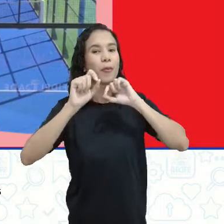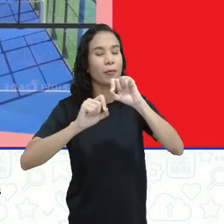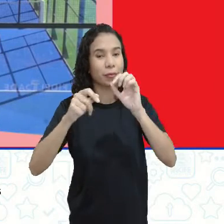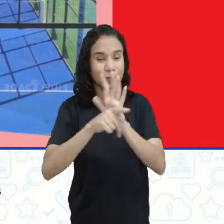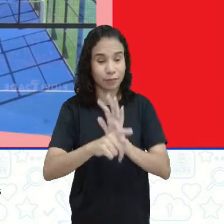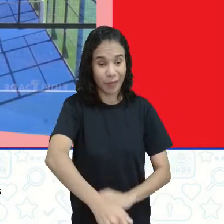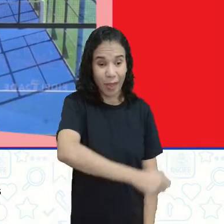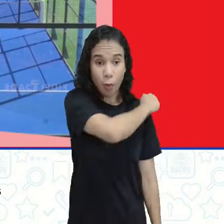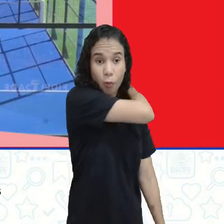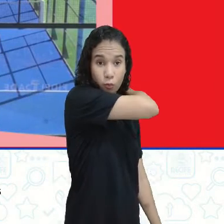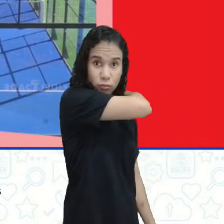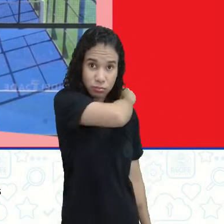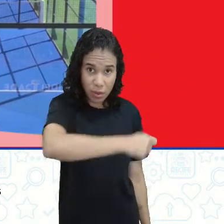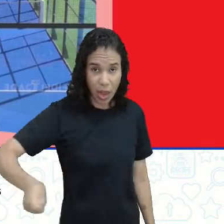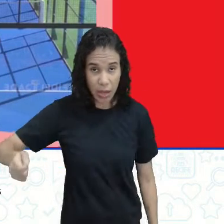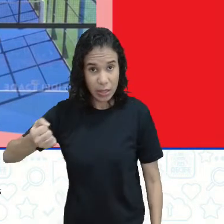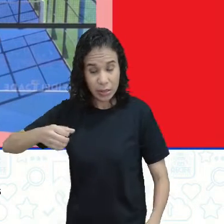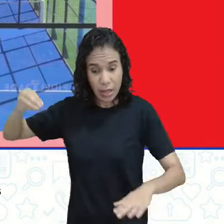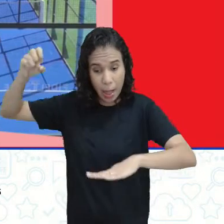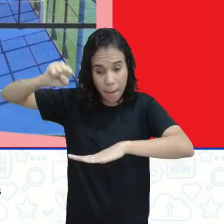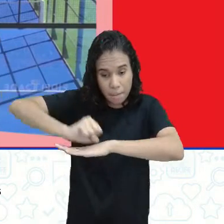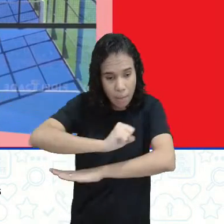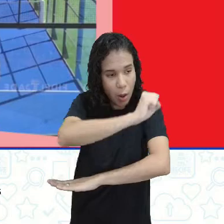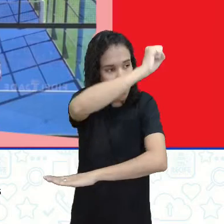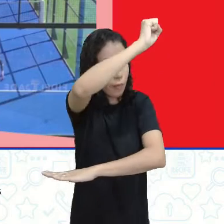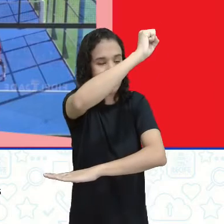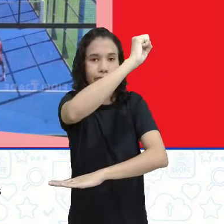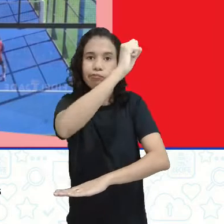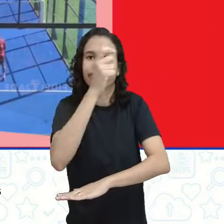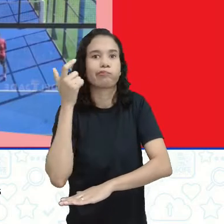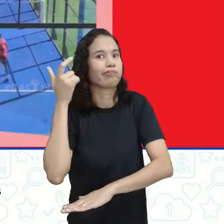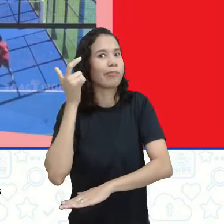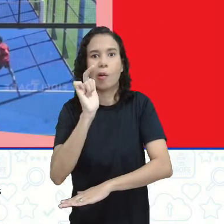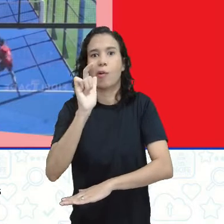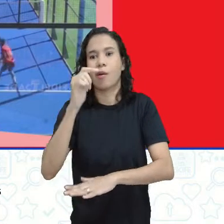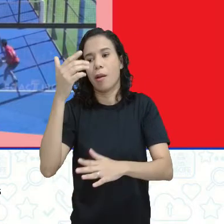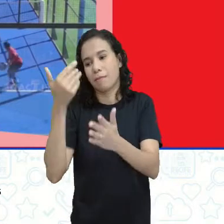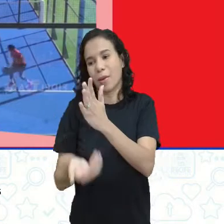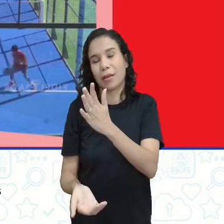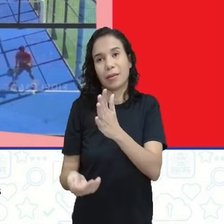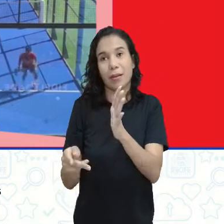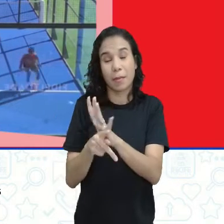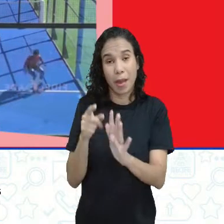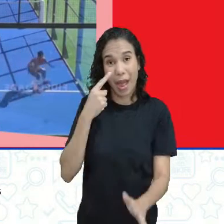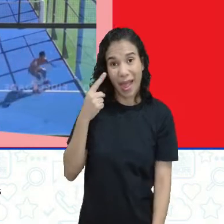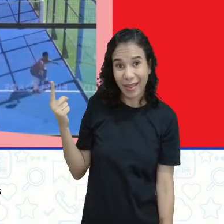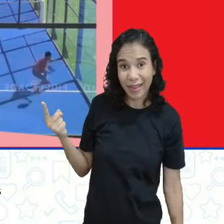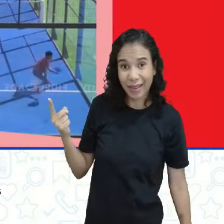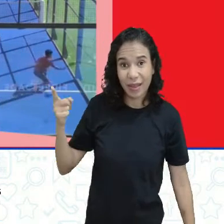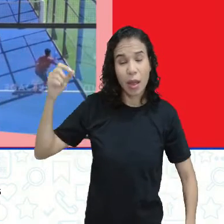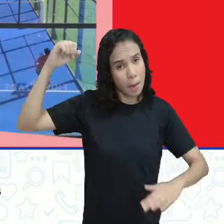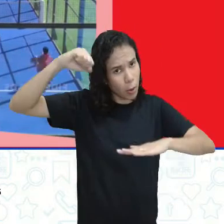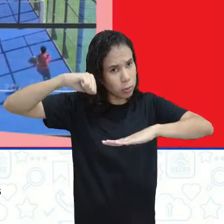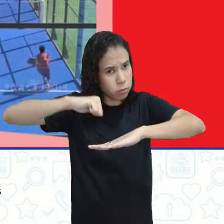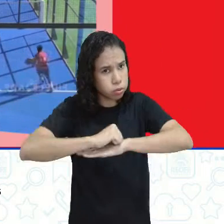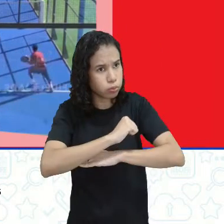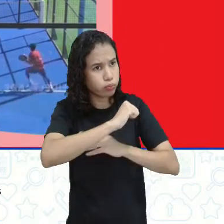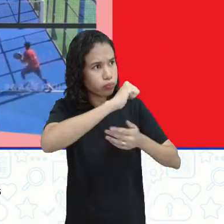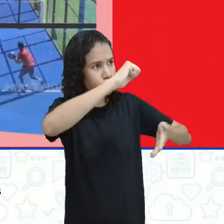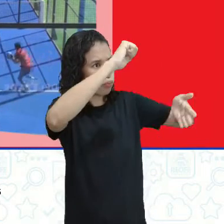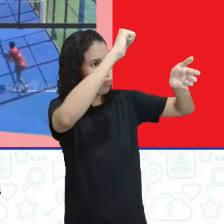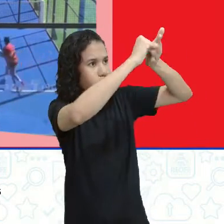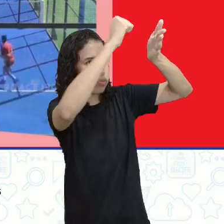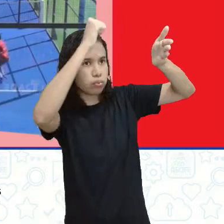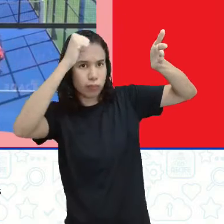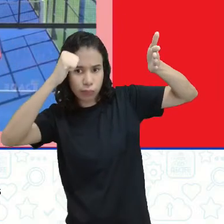tênis, se a bola bate lá no chão e vai embora, você meio que não tem como recuperar, e aí já era. Aqui, não. A bola pode bater no chão e